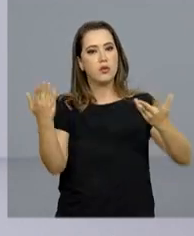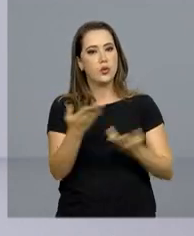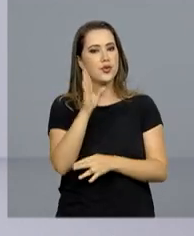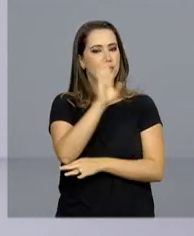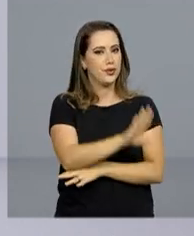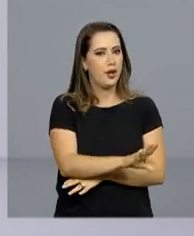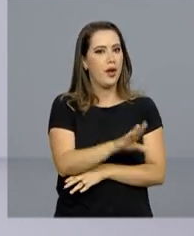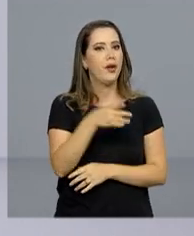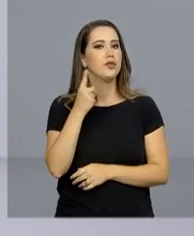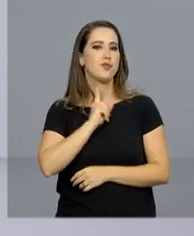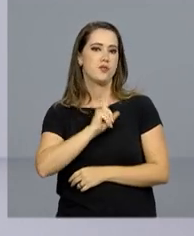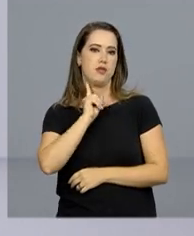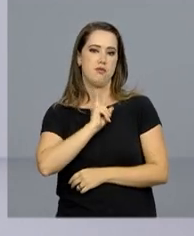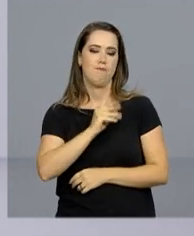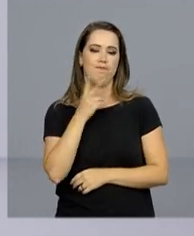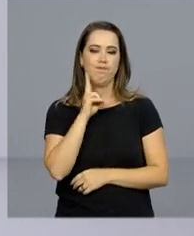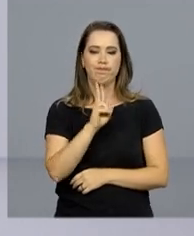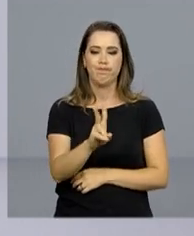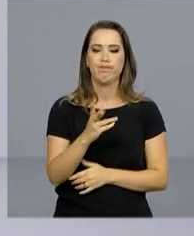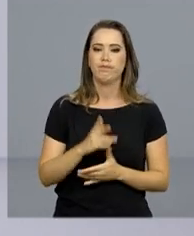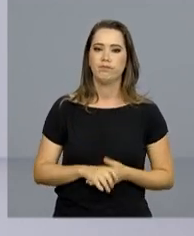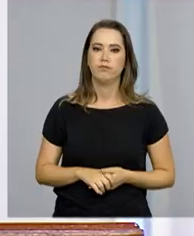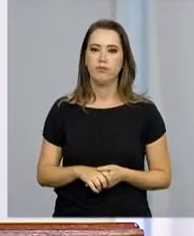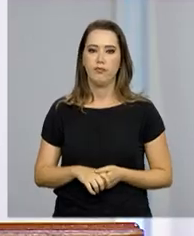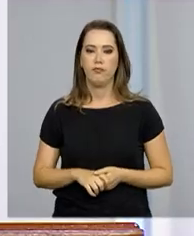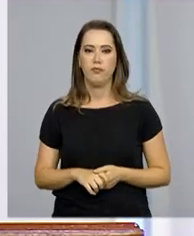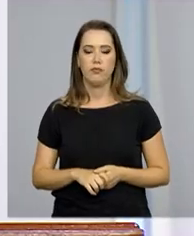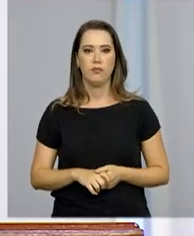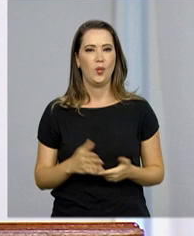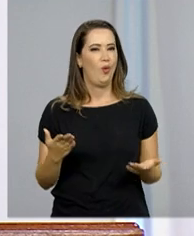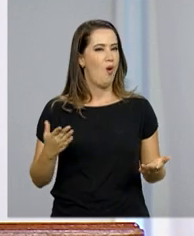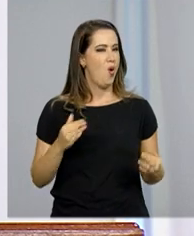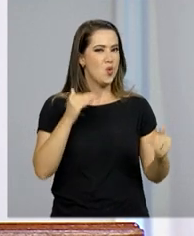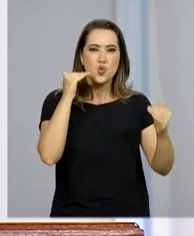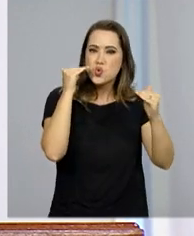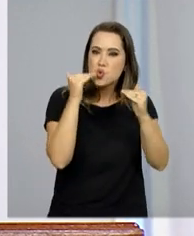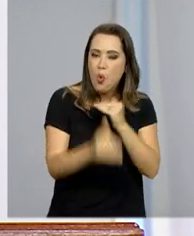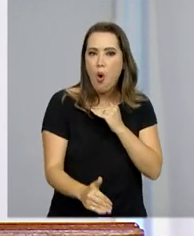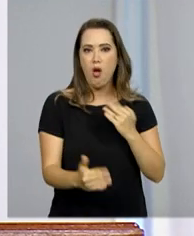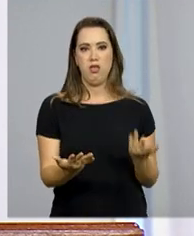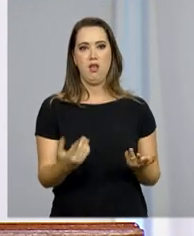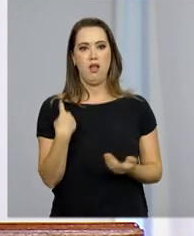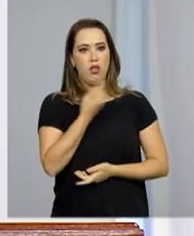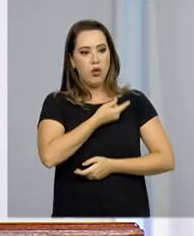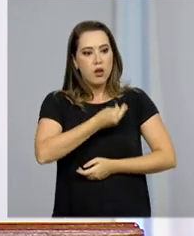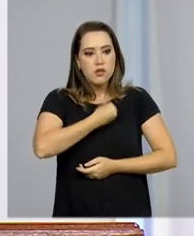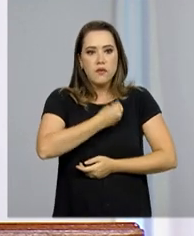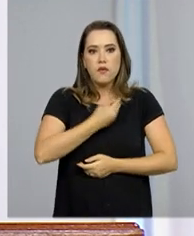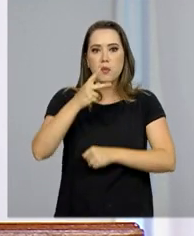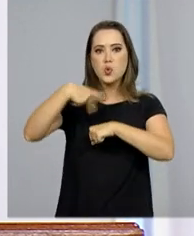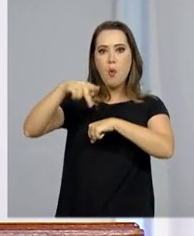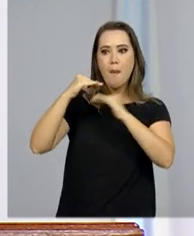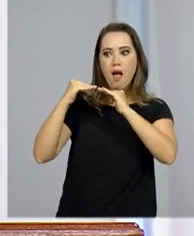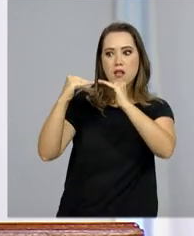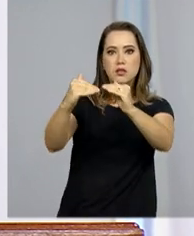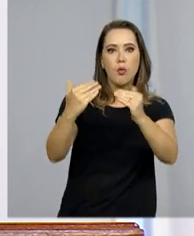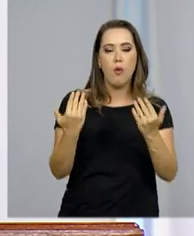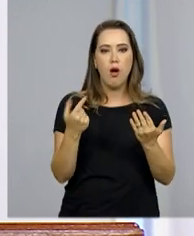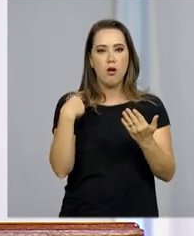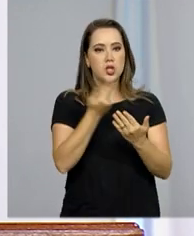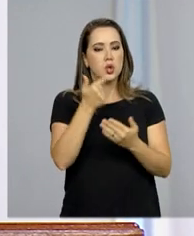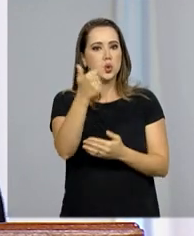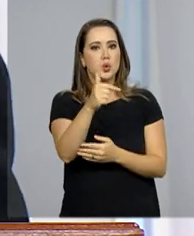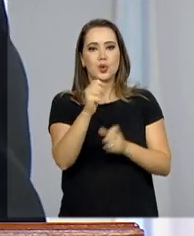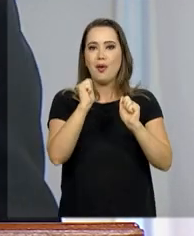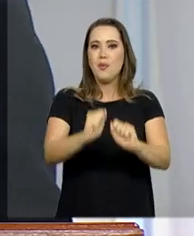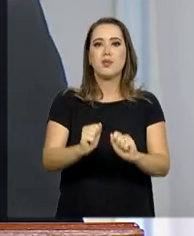tarde de hoje em Juiz de Fora, Minas Gerais. É intolerável que nós, vivendo num Estado democrático de direito, que não